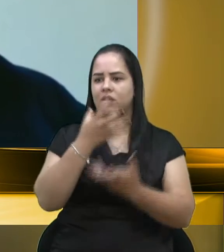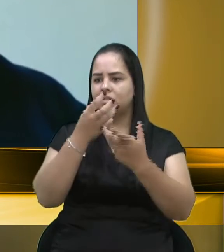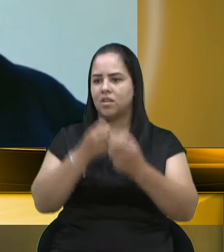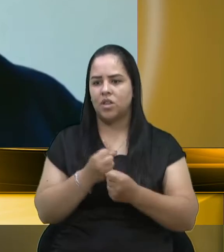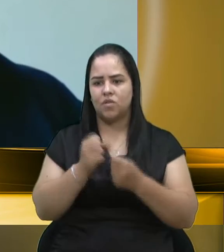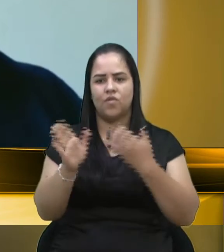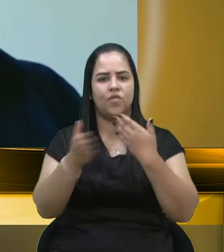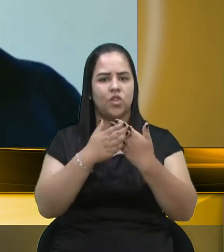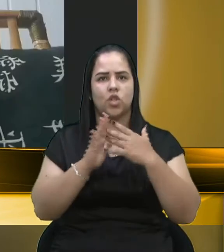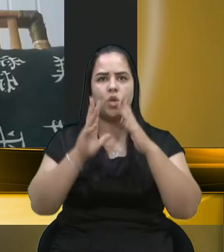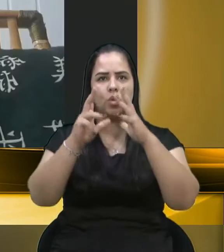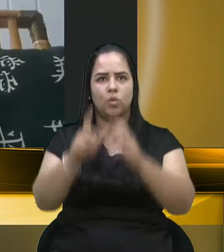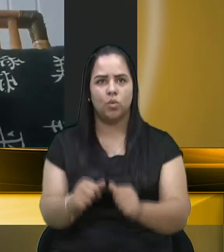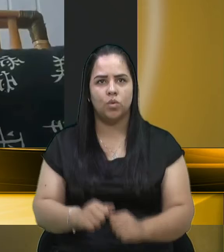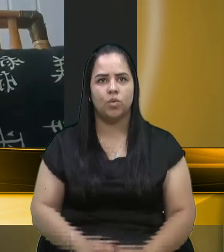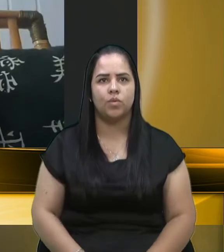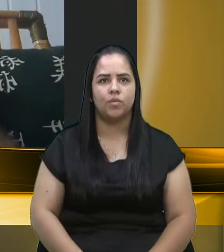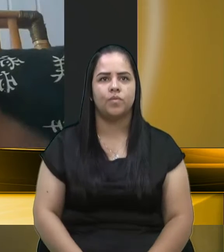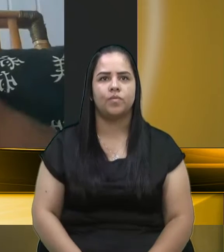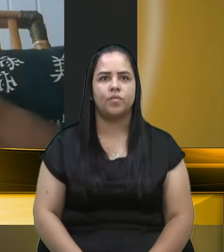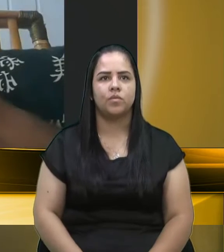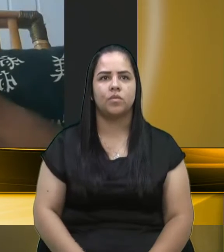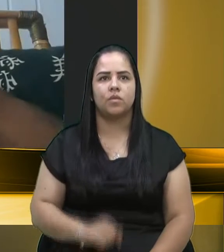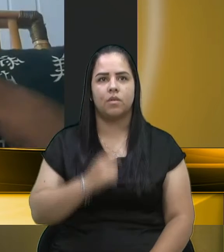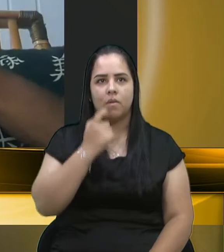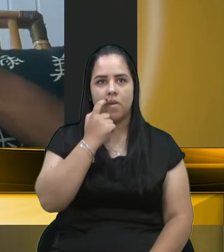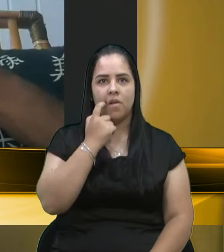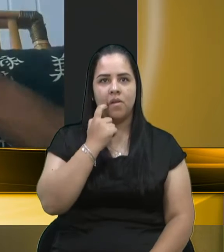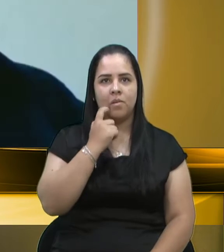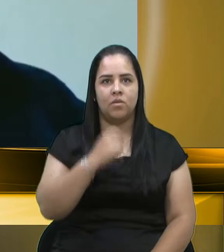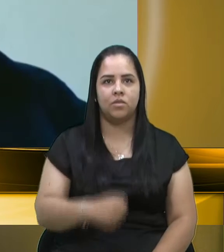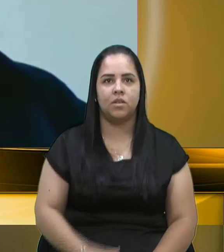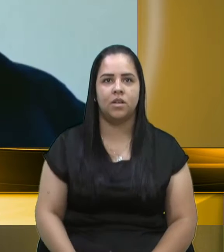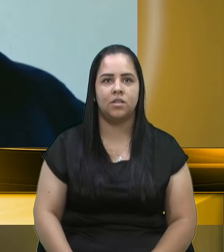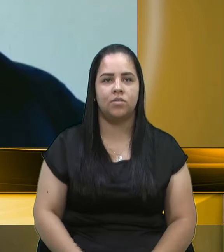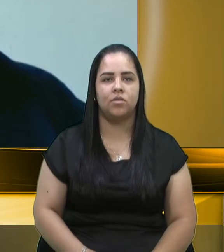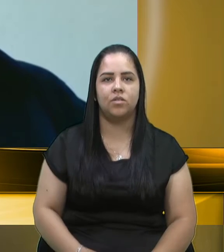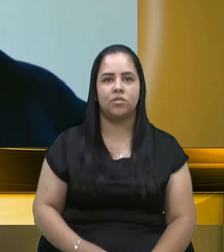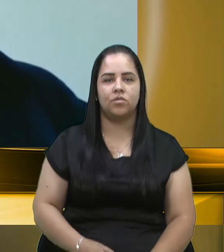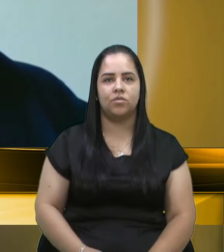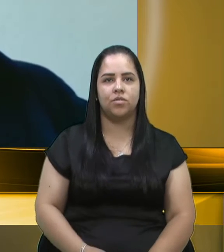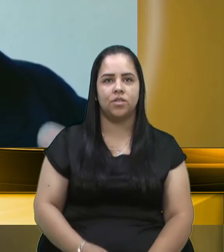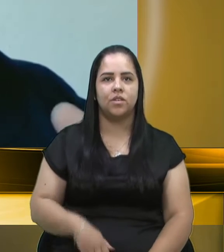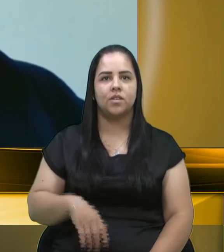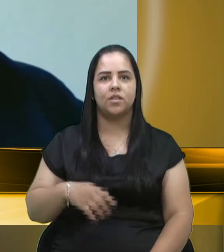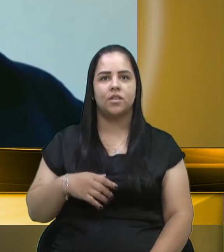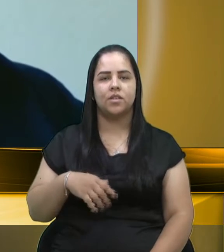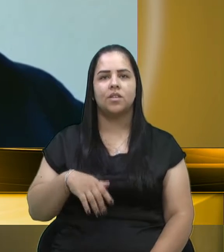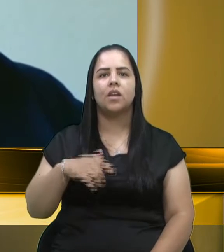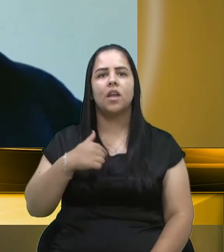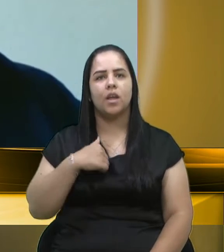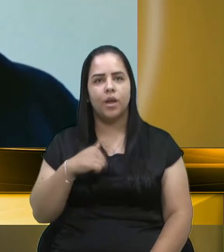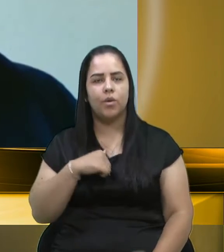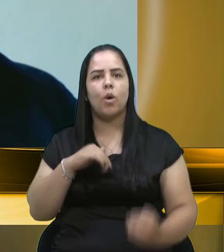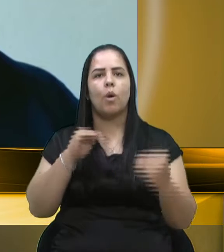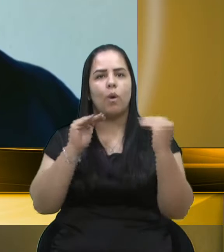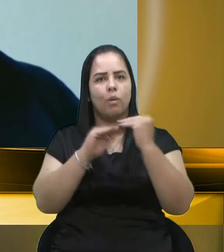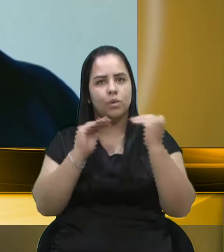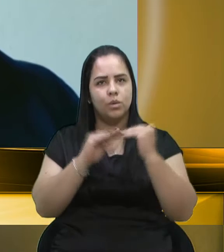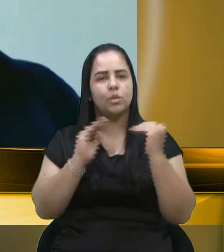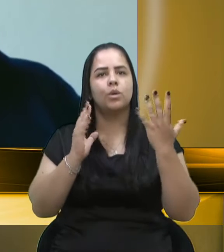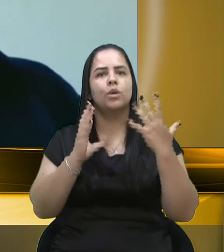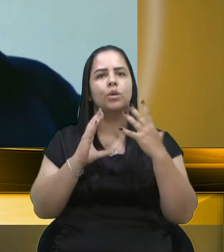uma vez, eu vou reforçar que sou contrário ao lockdown. Eu sou a favor que tudo seja